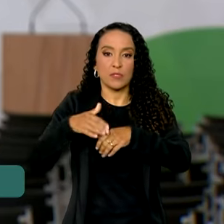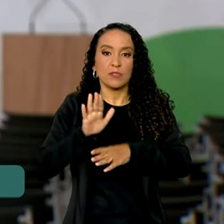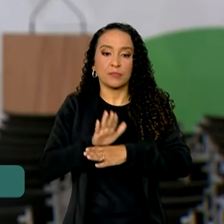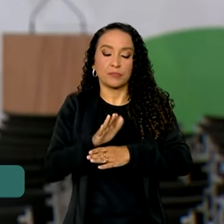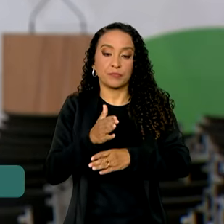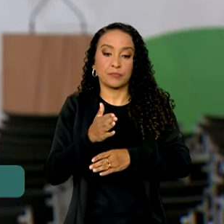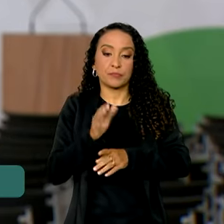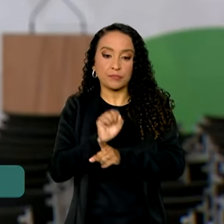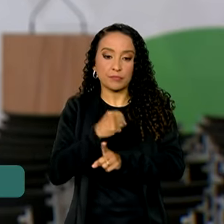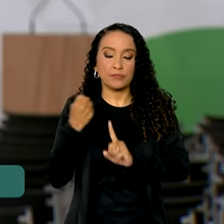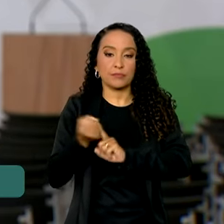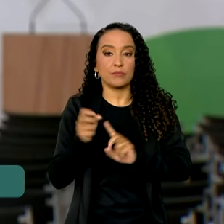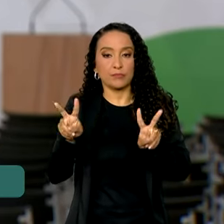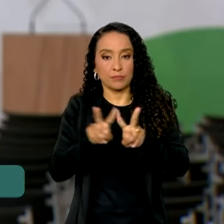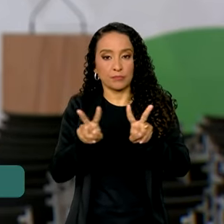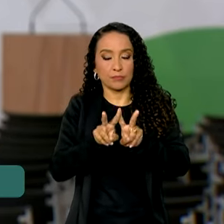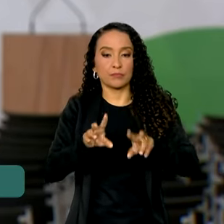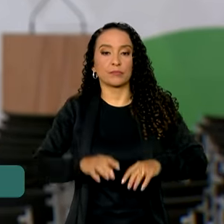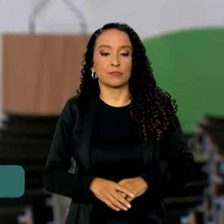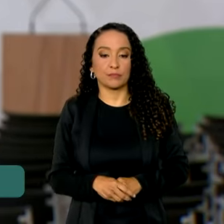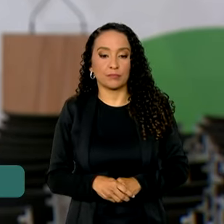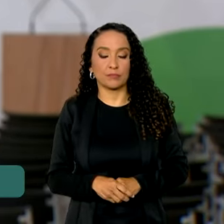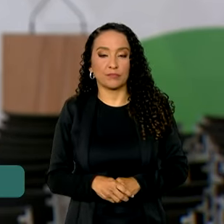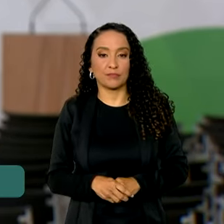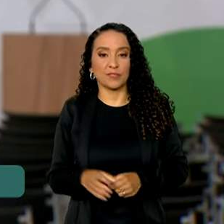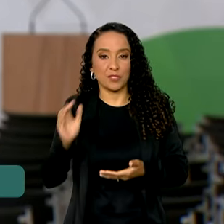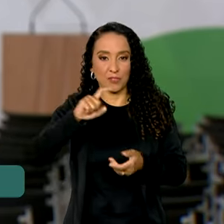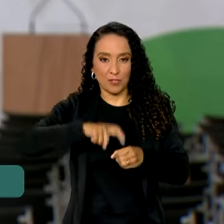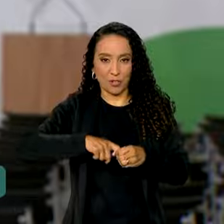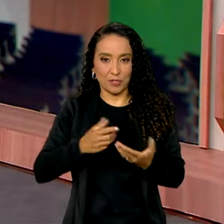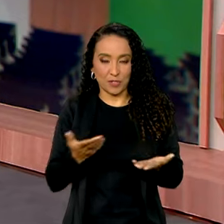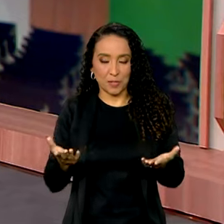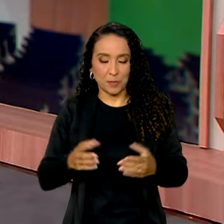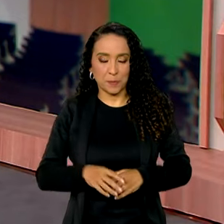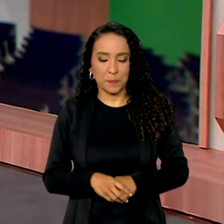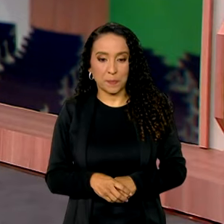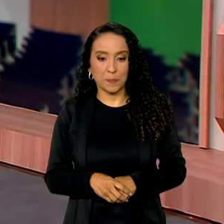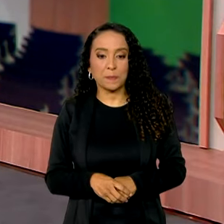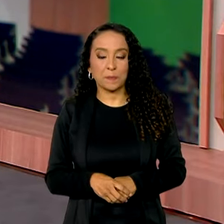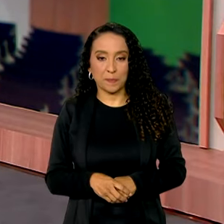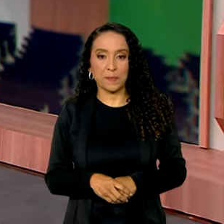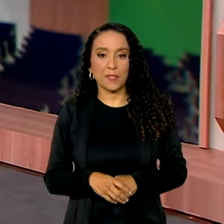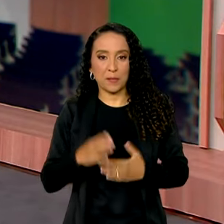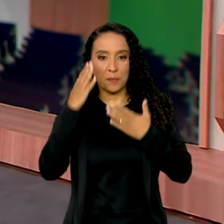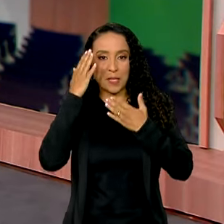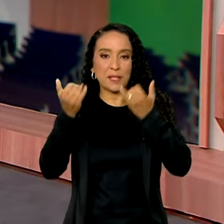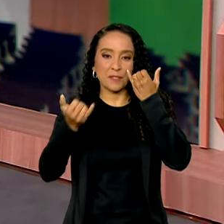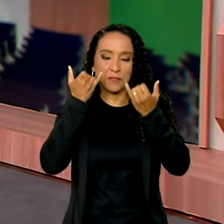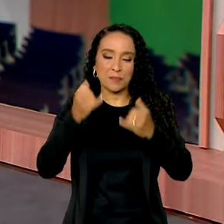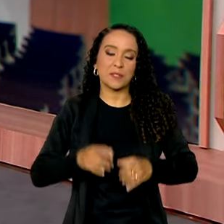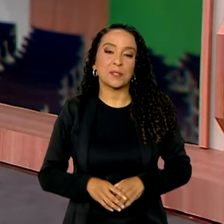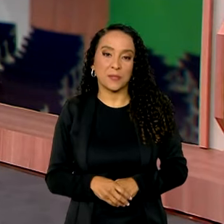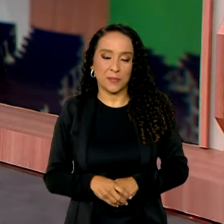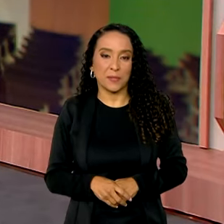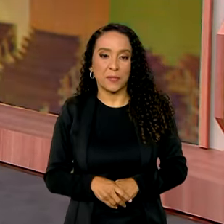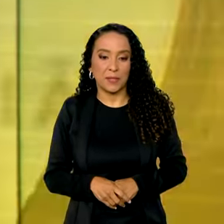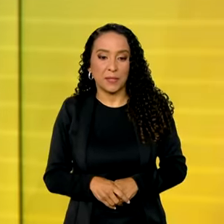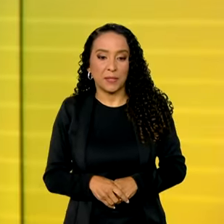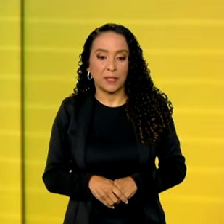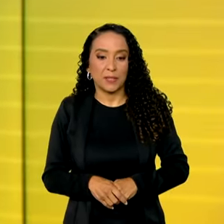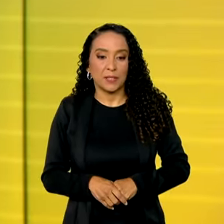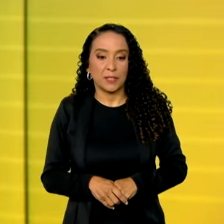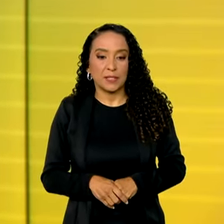Assistência Social, Wellington Dias. Carol, volto com você no estúdio. Muito obrigada pelas suas informações, Jéssica.